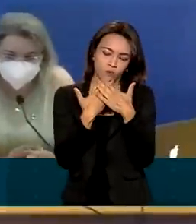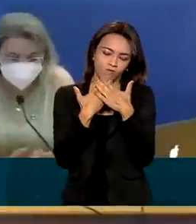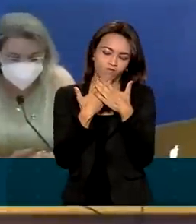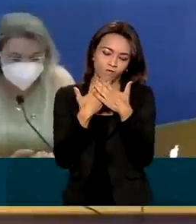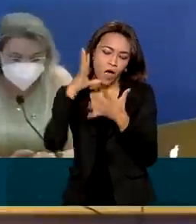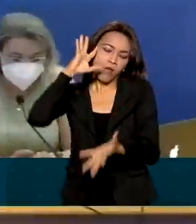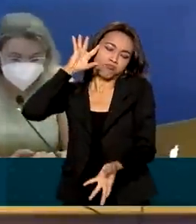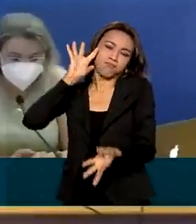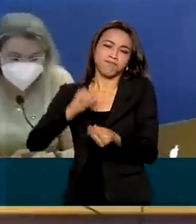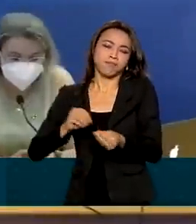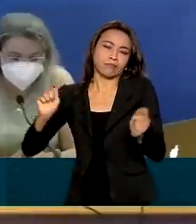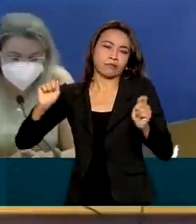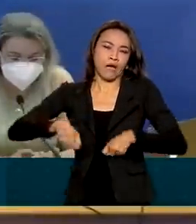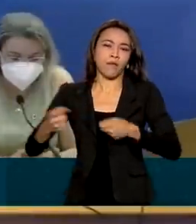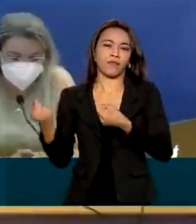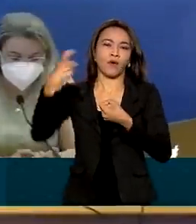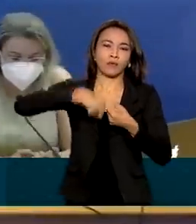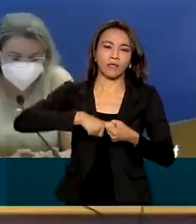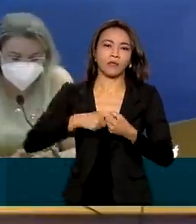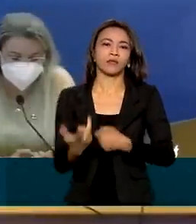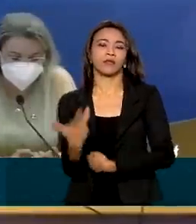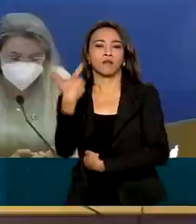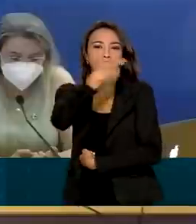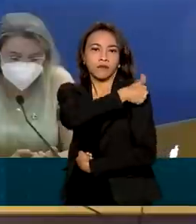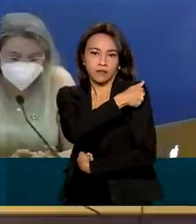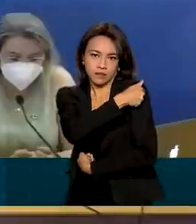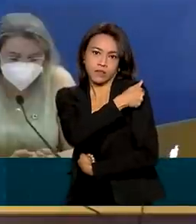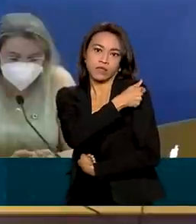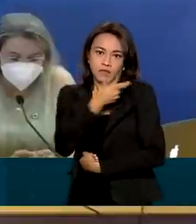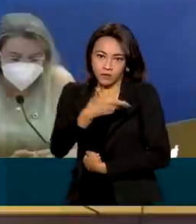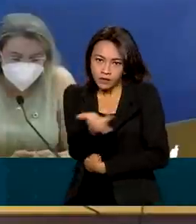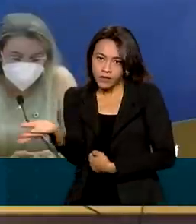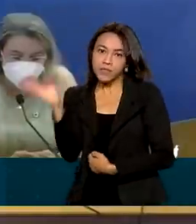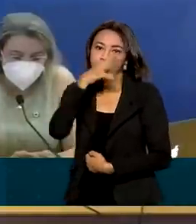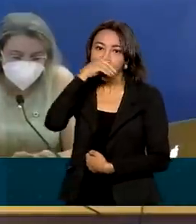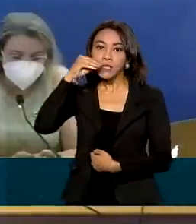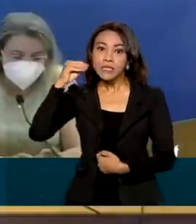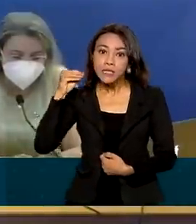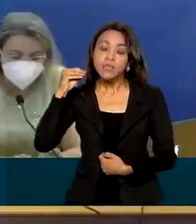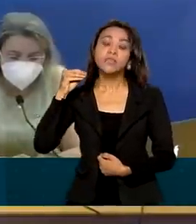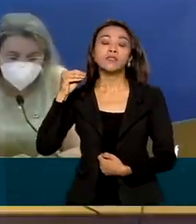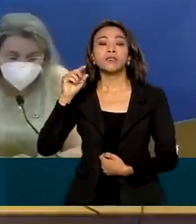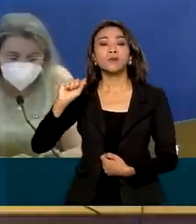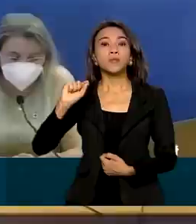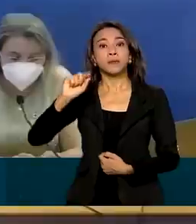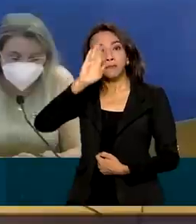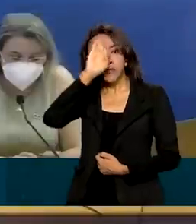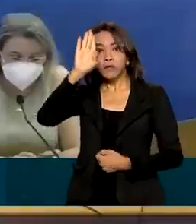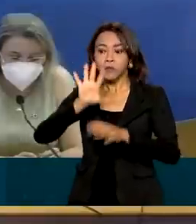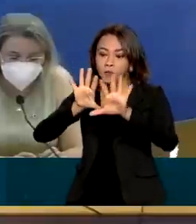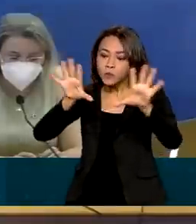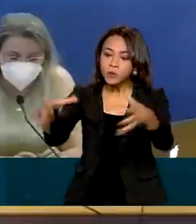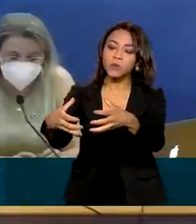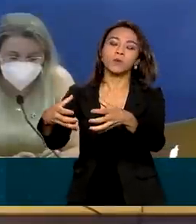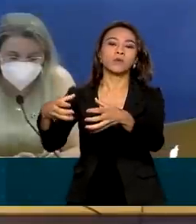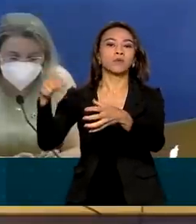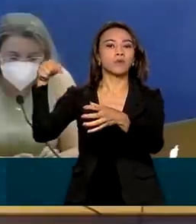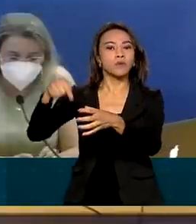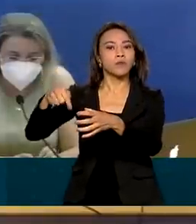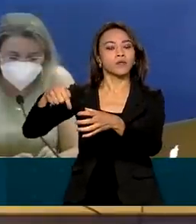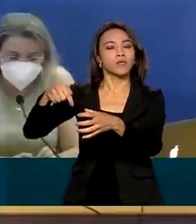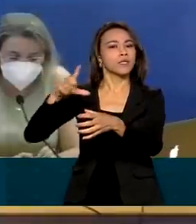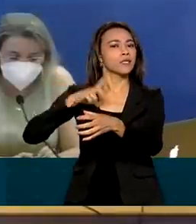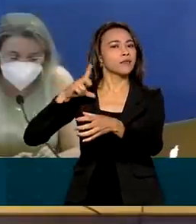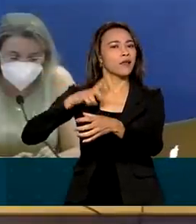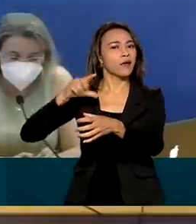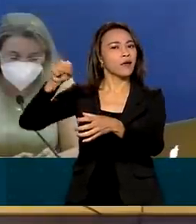sim que a gente pode retomar a vacinação desses adolescentes, priorizando os grupos que precisam, que têm